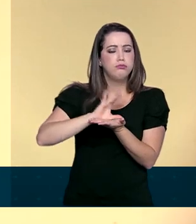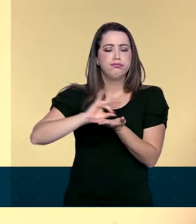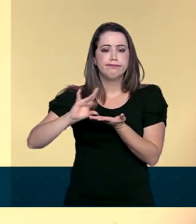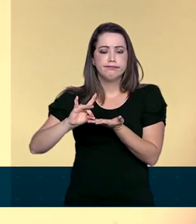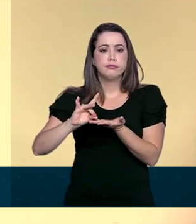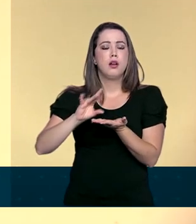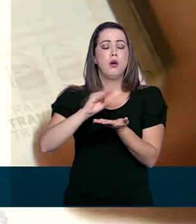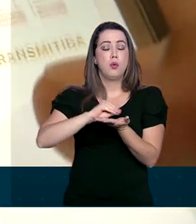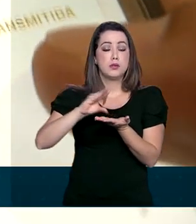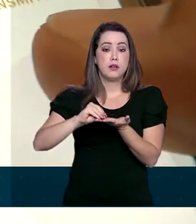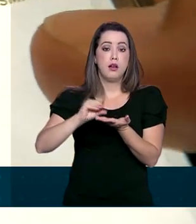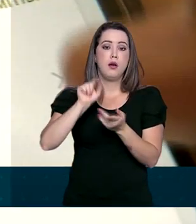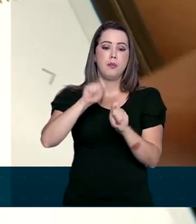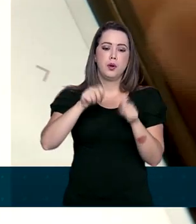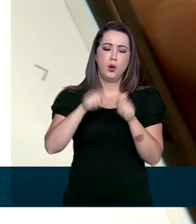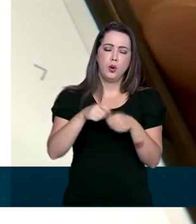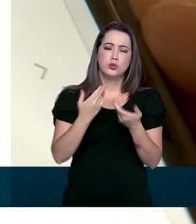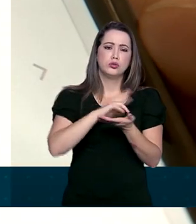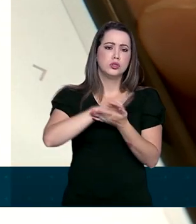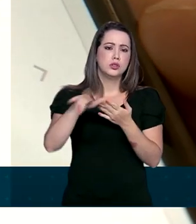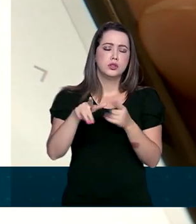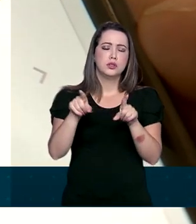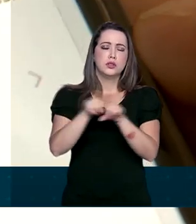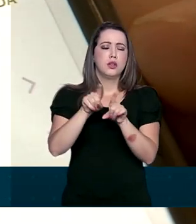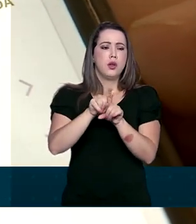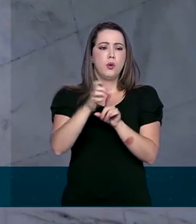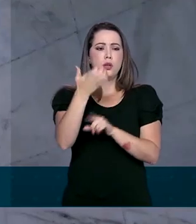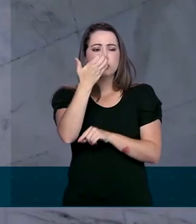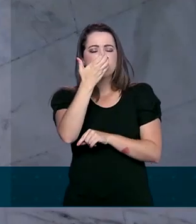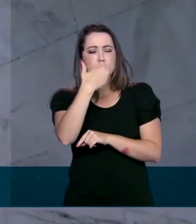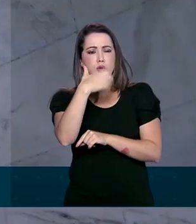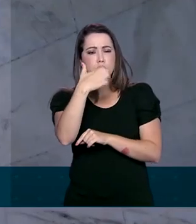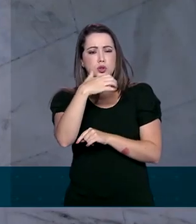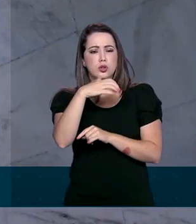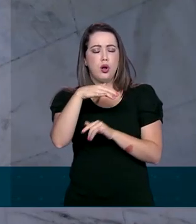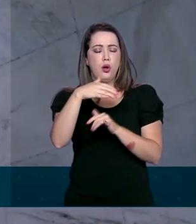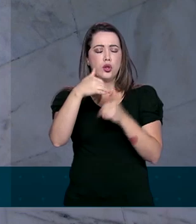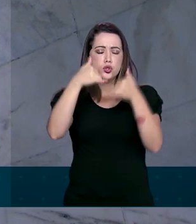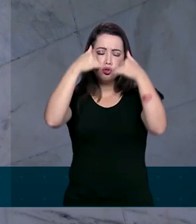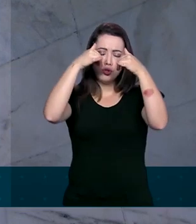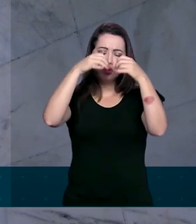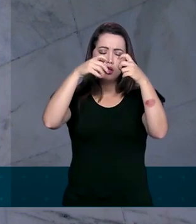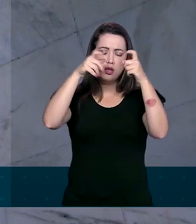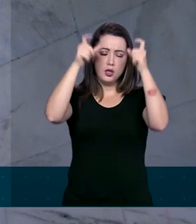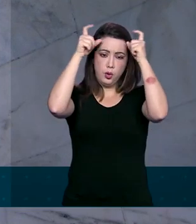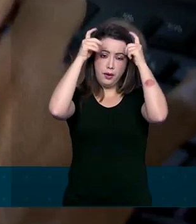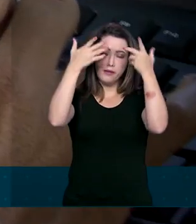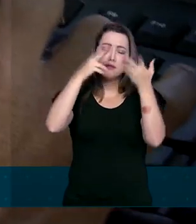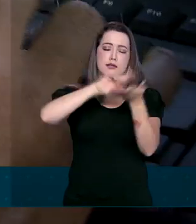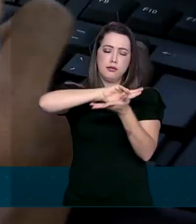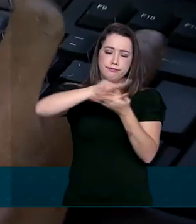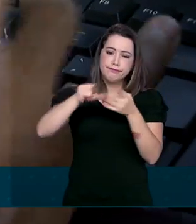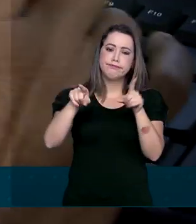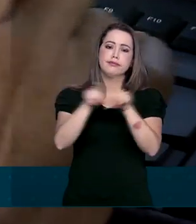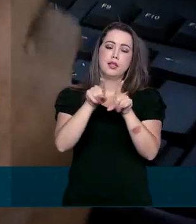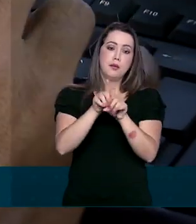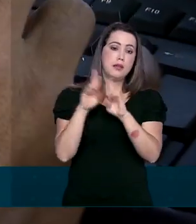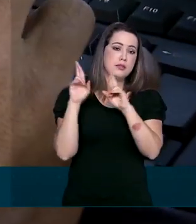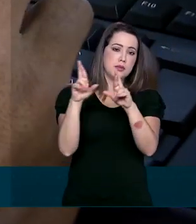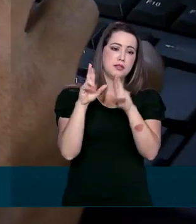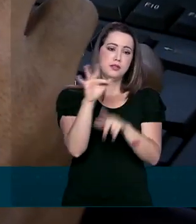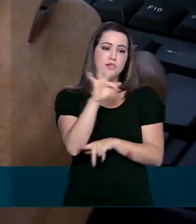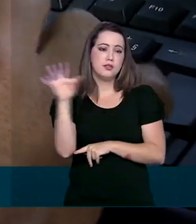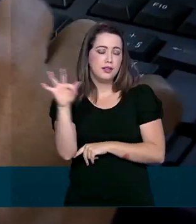estão disponíveis para Android e iOS. A expectativa da Receita Federal é de que cerca de